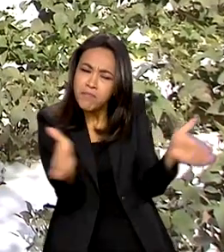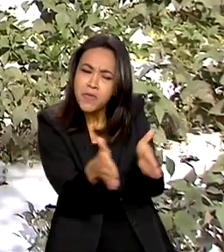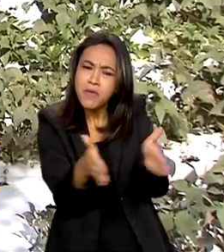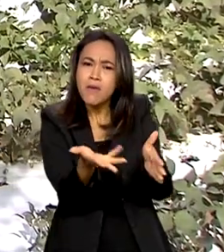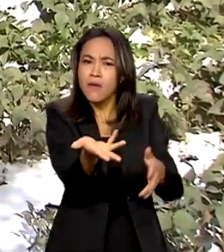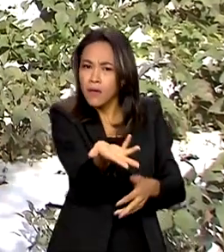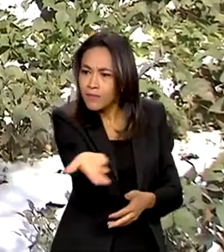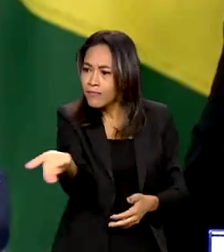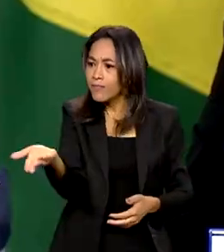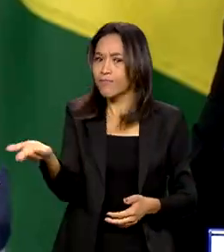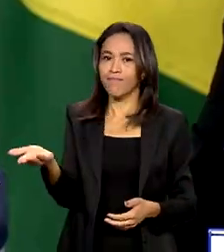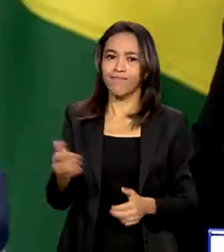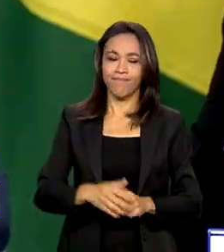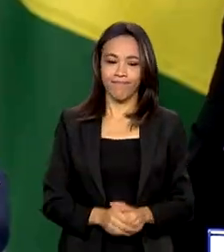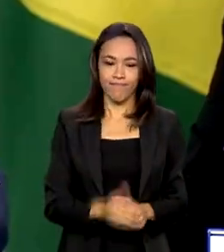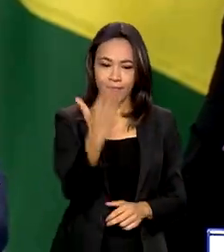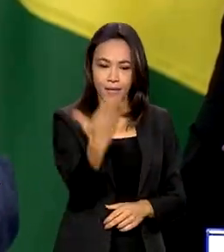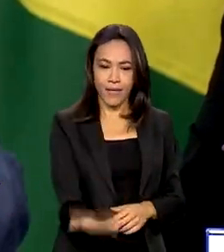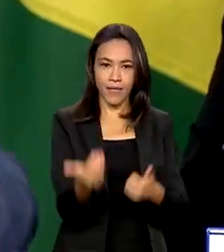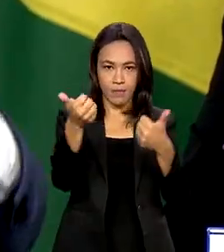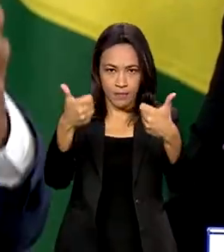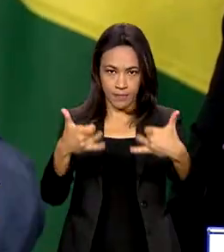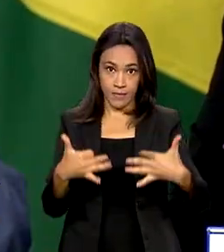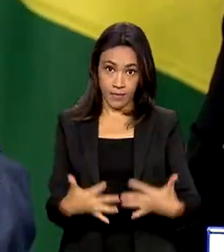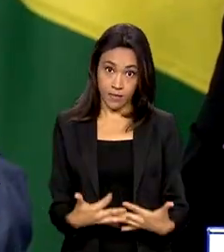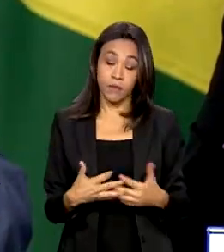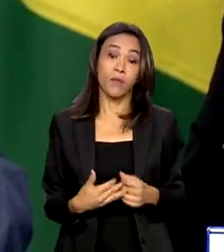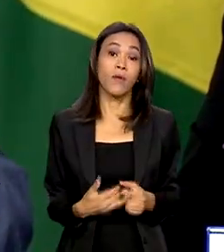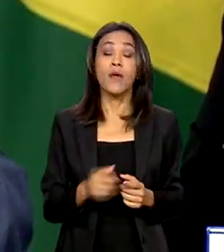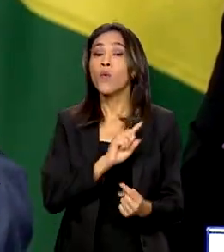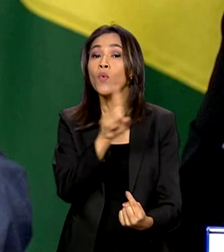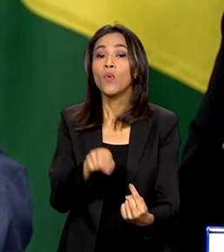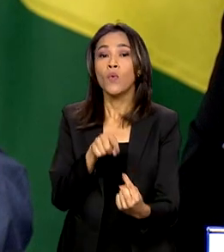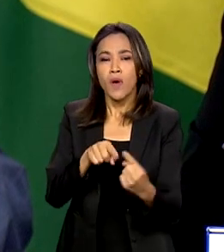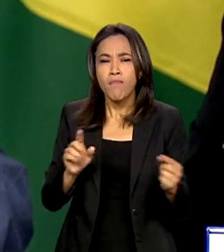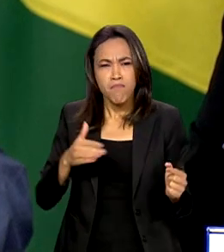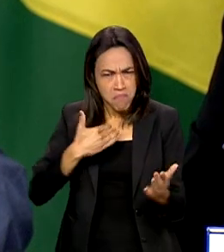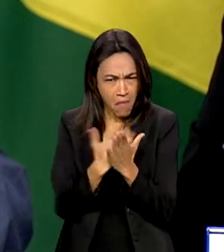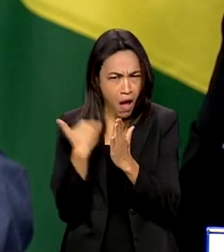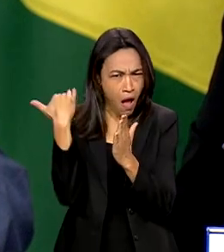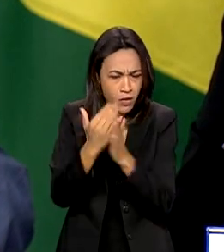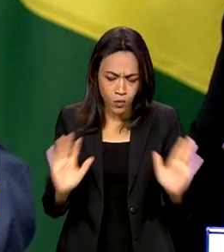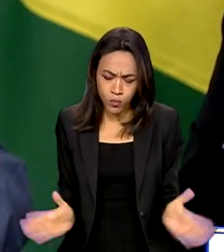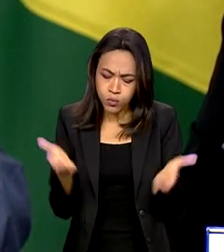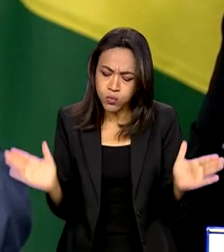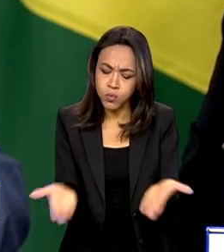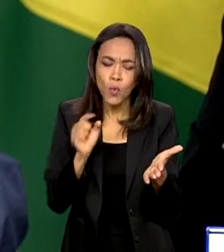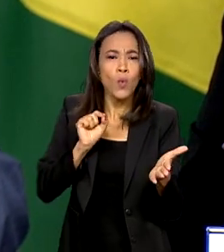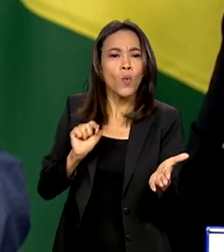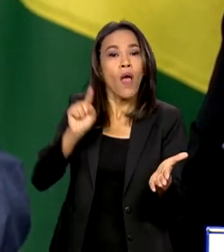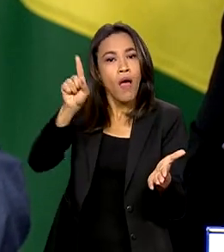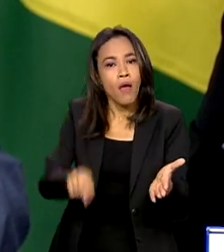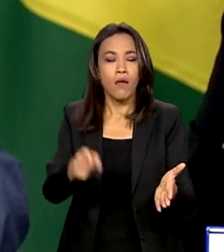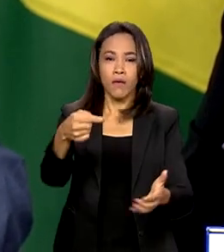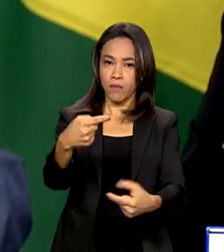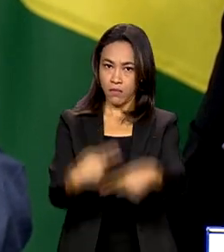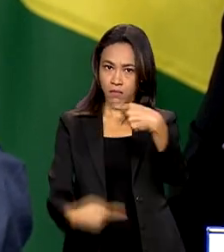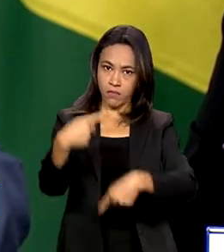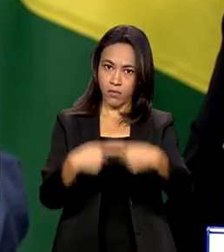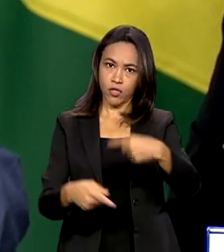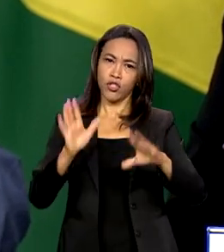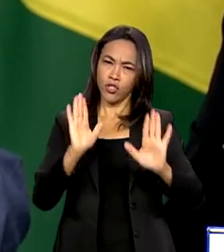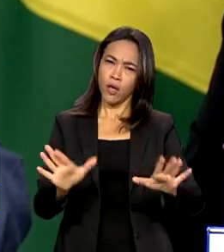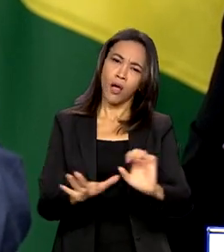organizações. Muito mais do que um estímulo aos pequenos produtores. É uma política já